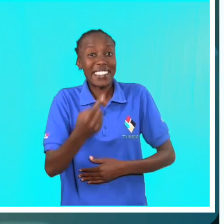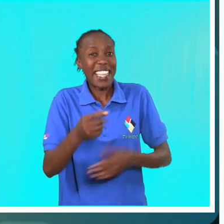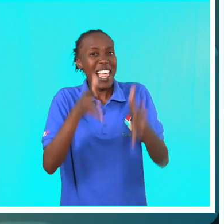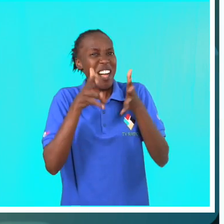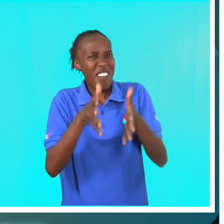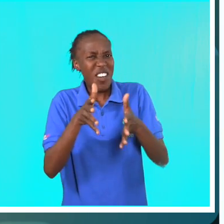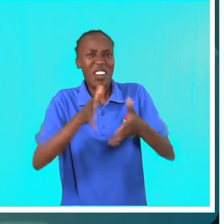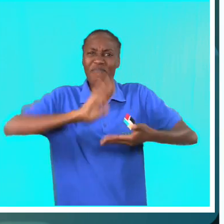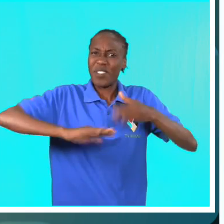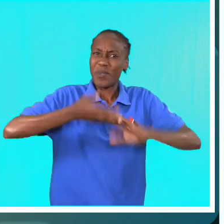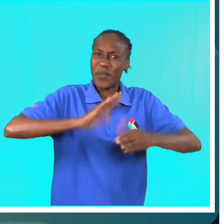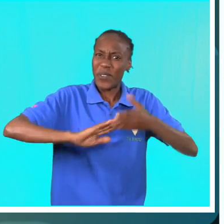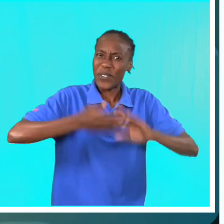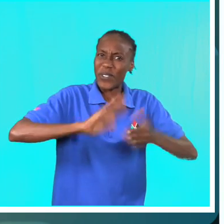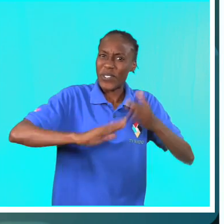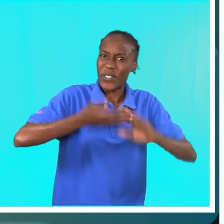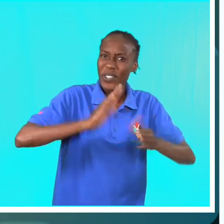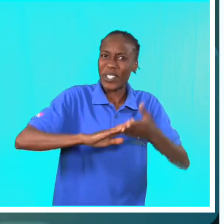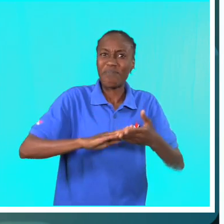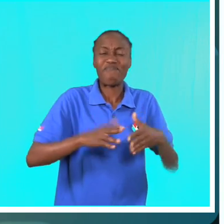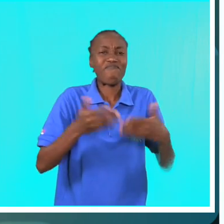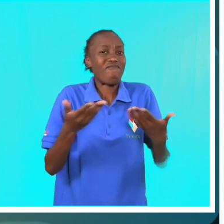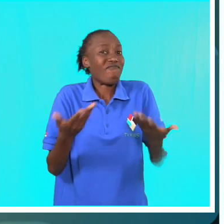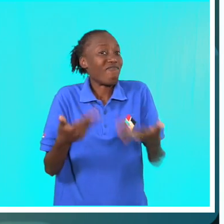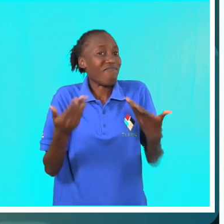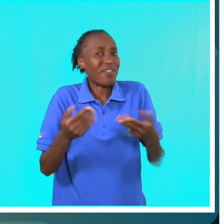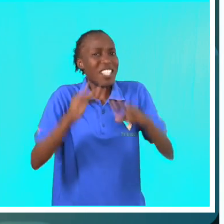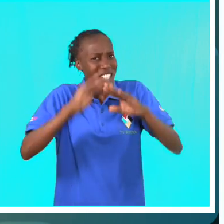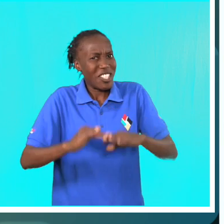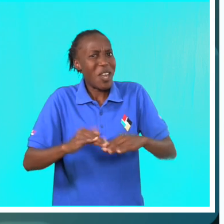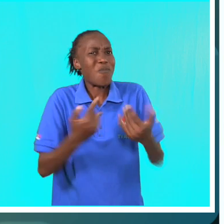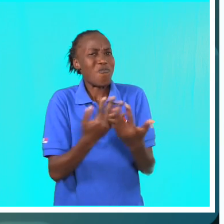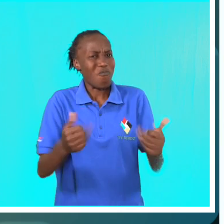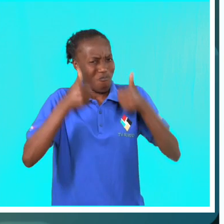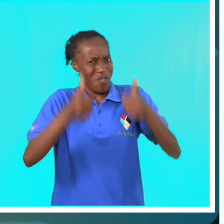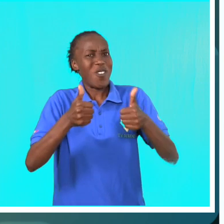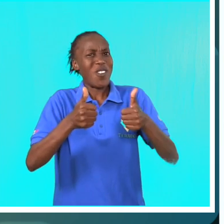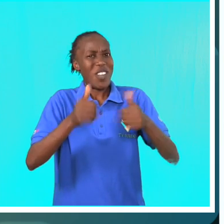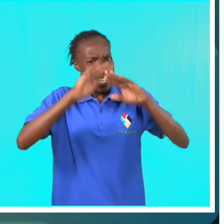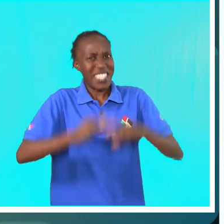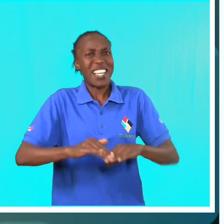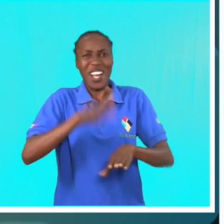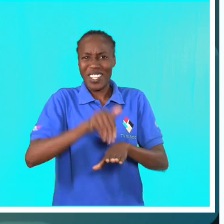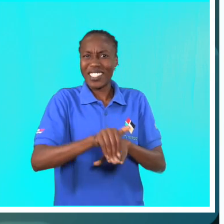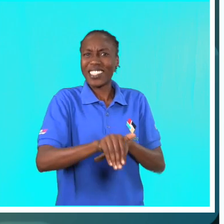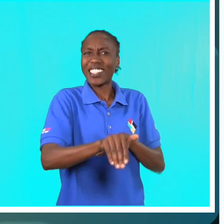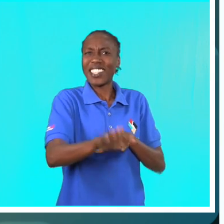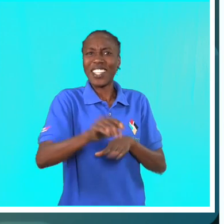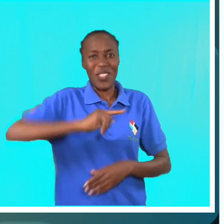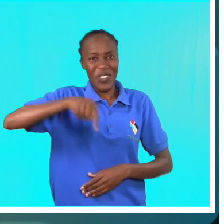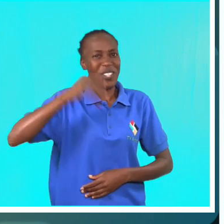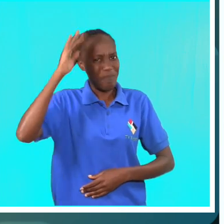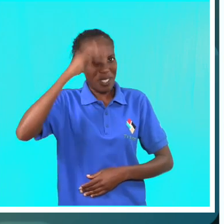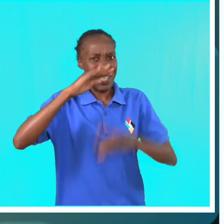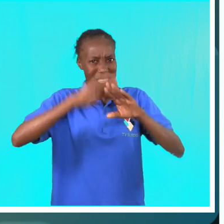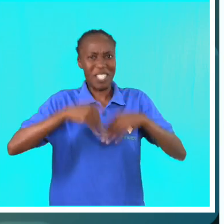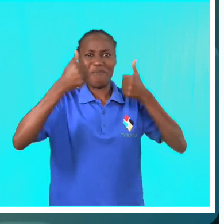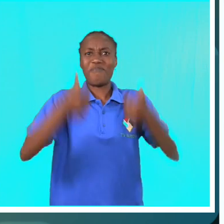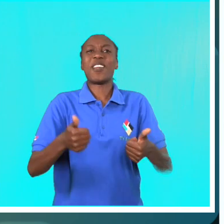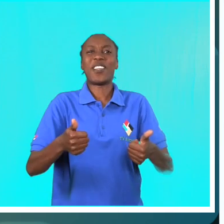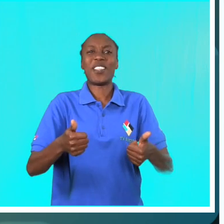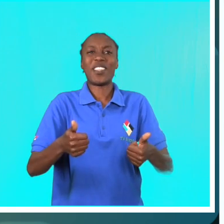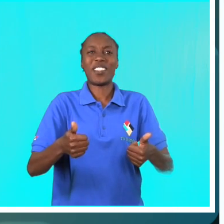Em termos de condições, em termos de professores, está muito bem. Nós pensamos que está